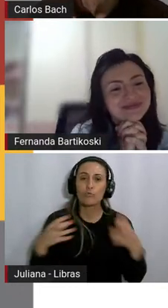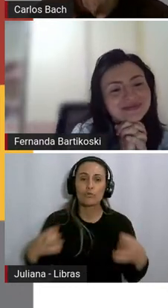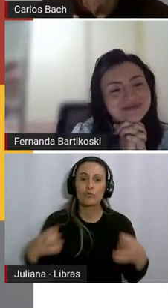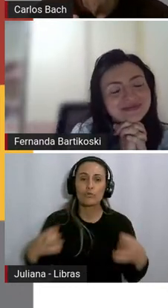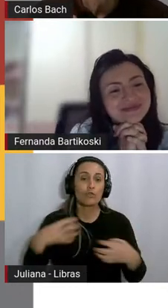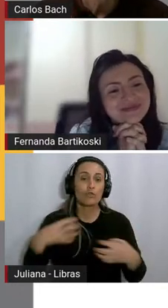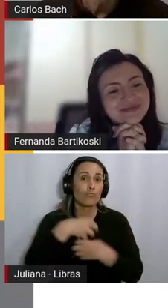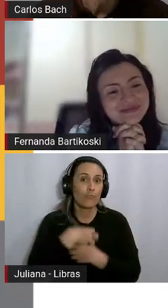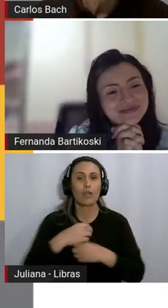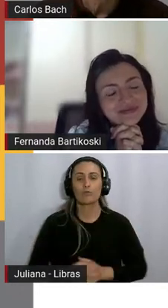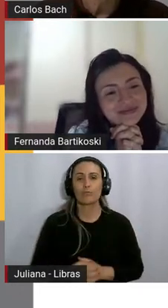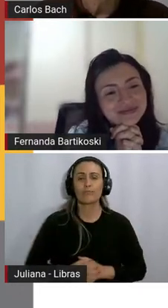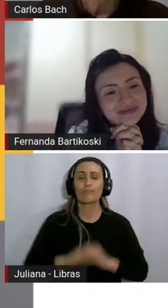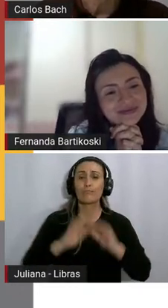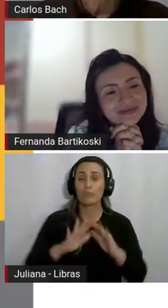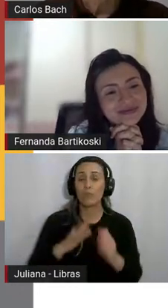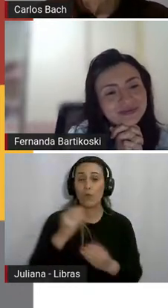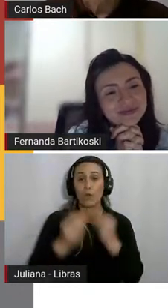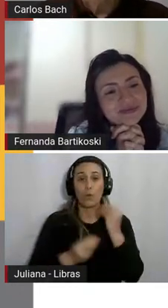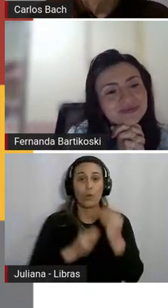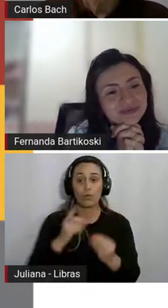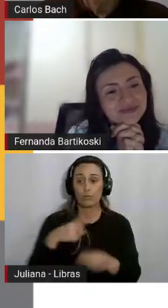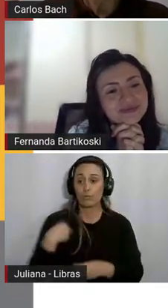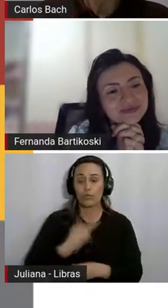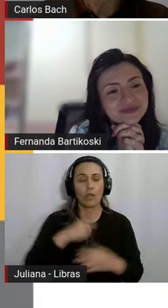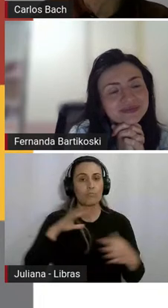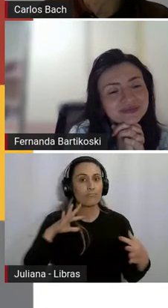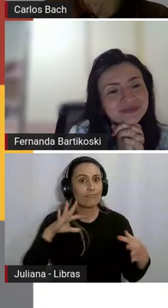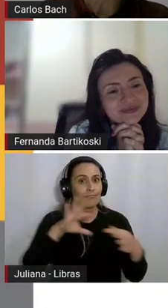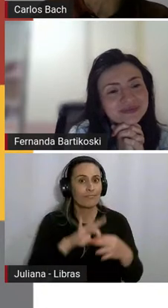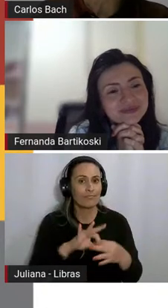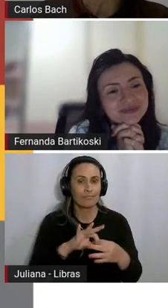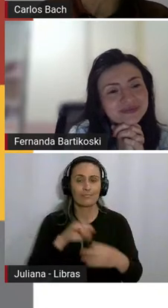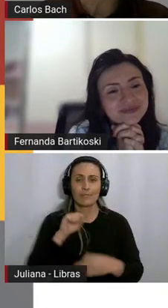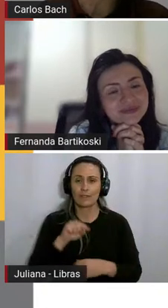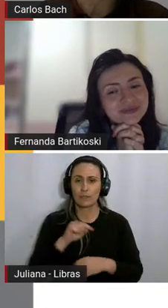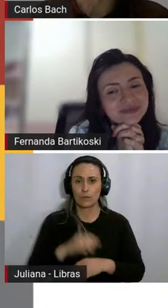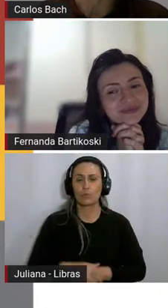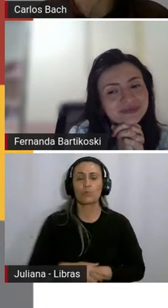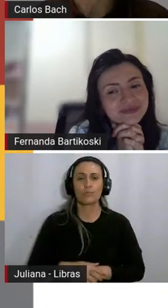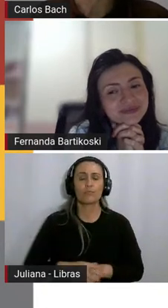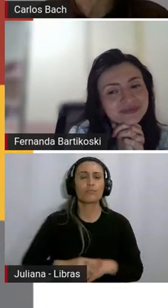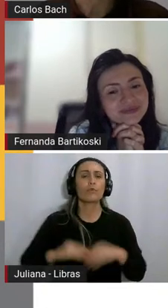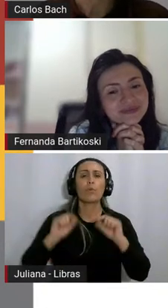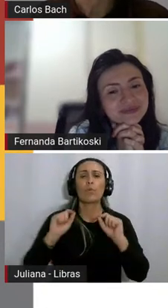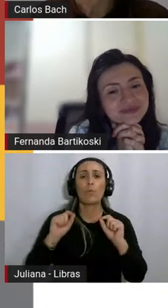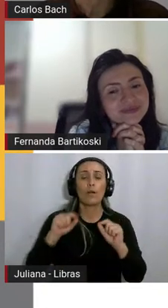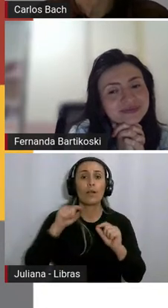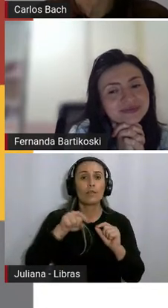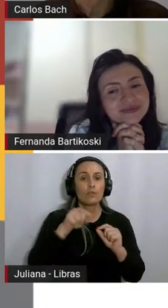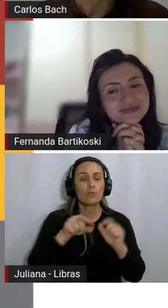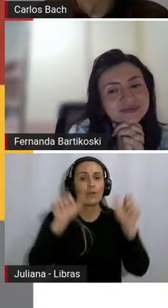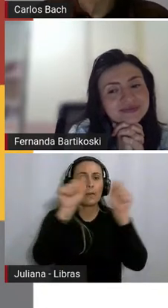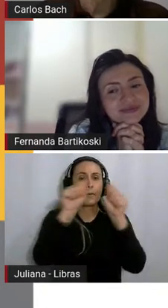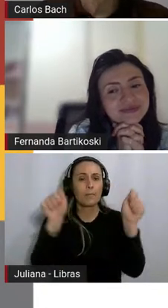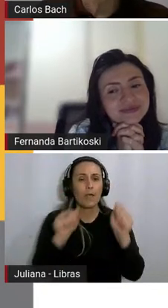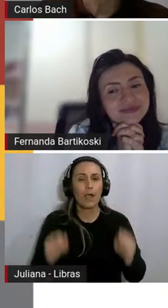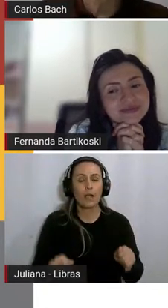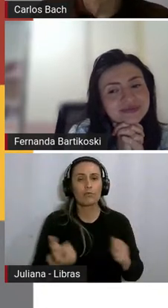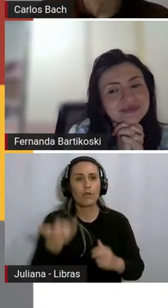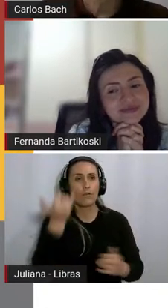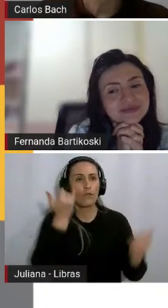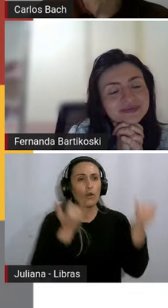como é que a gente se conecta com isso o que que essas imagens trazem à memória que